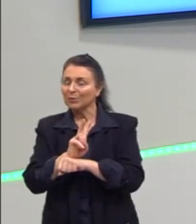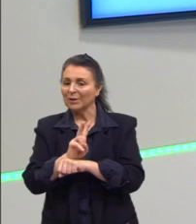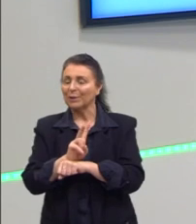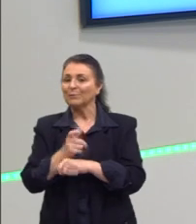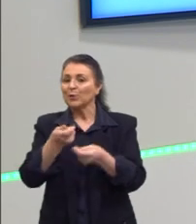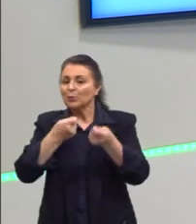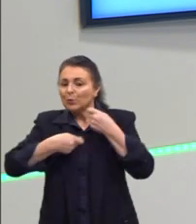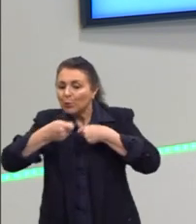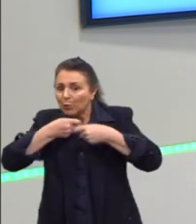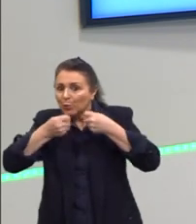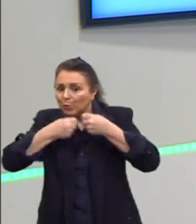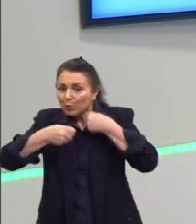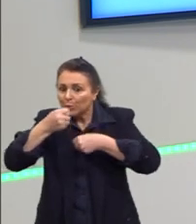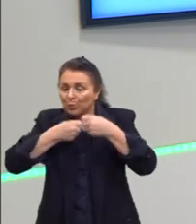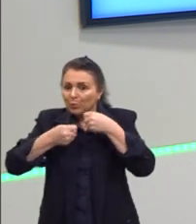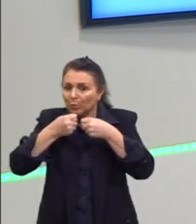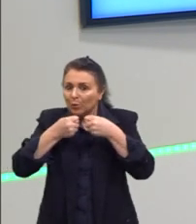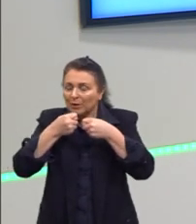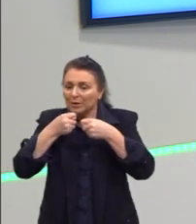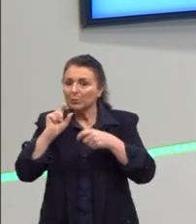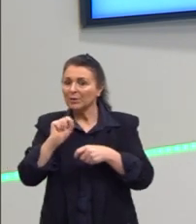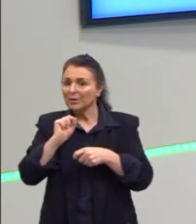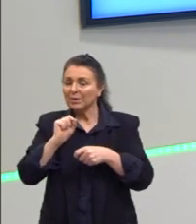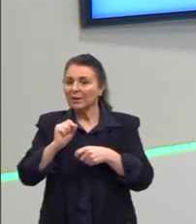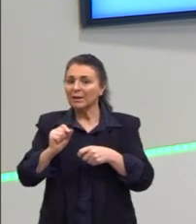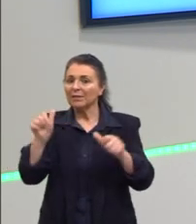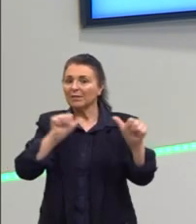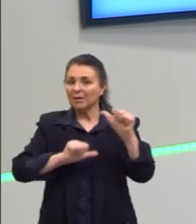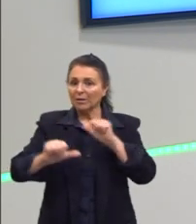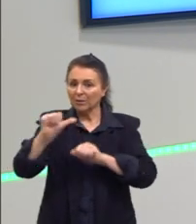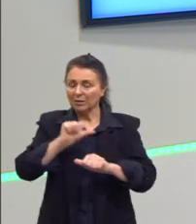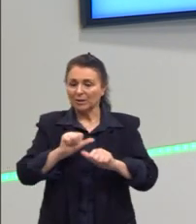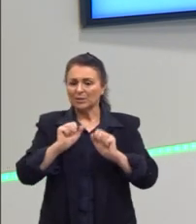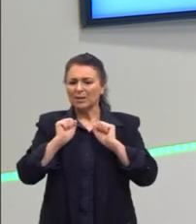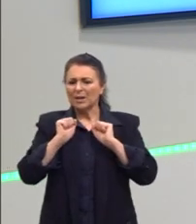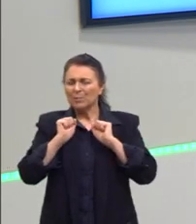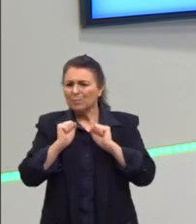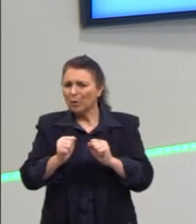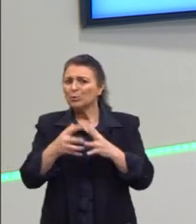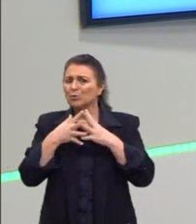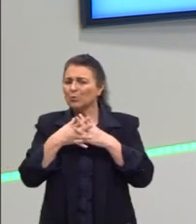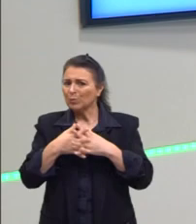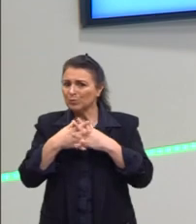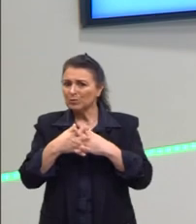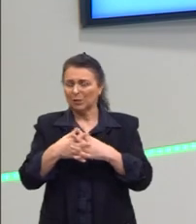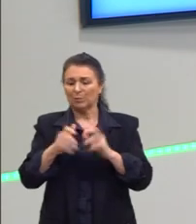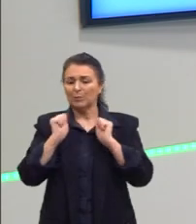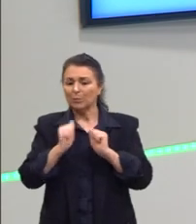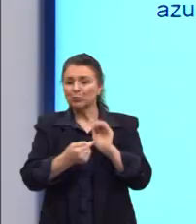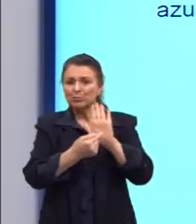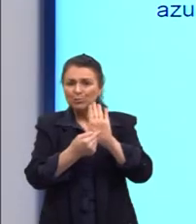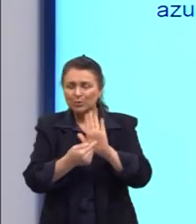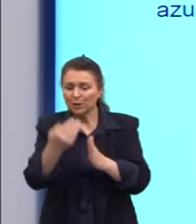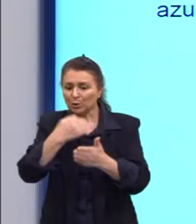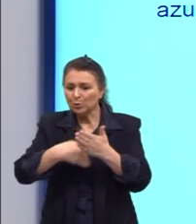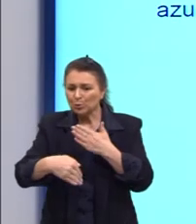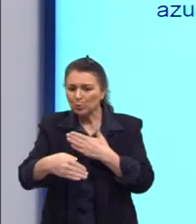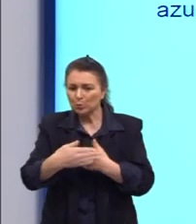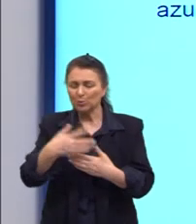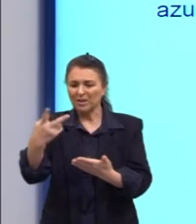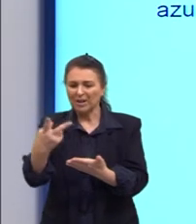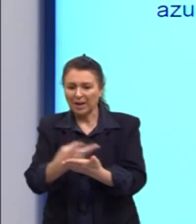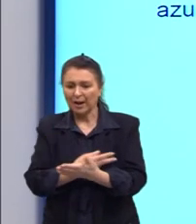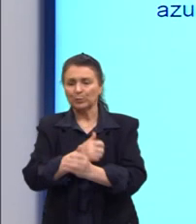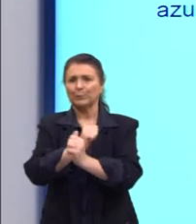No enunciado ele pode ser confuso por quê? Porque ele traz todos os características, tudo que pode ocorrer numa amostra, se tiver